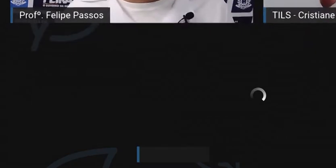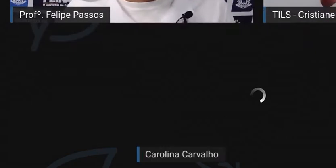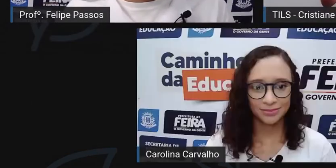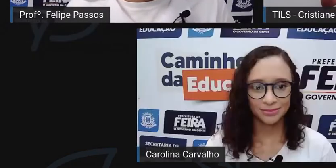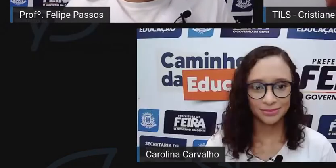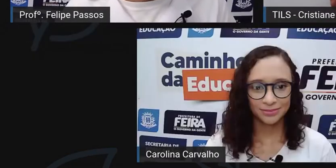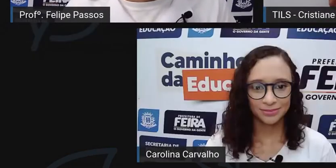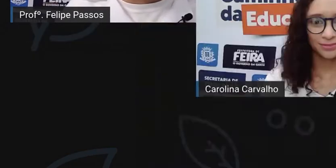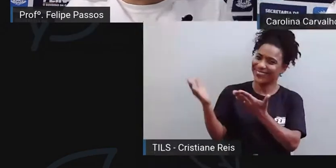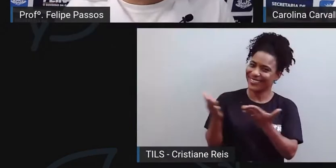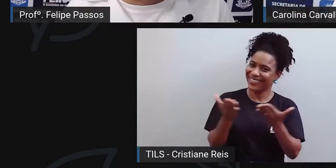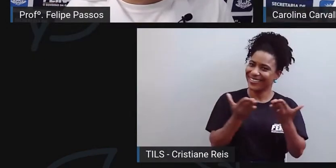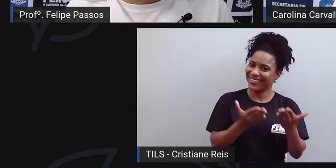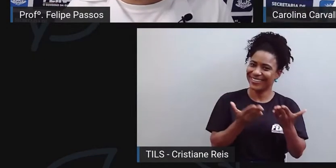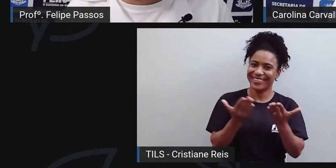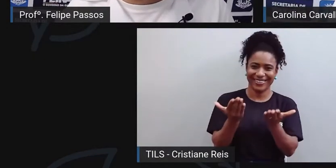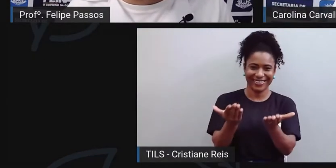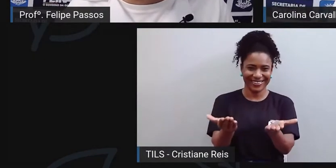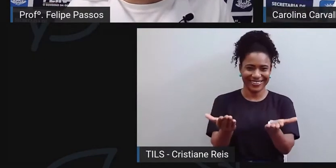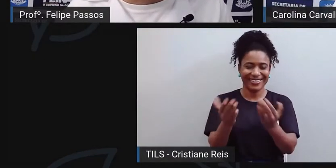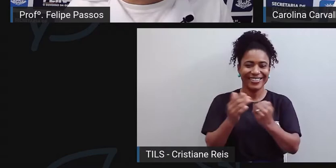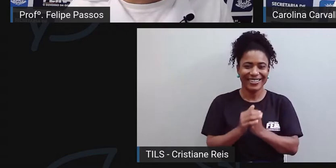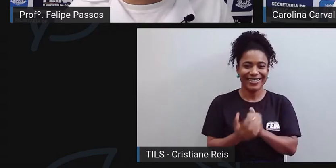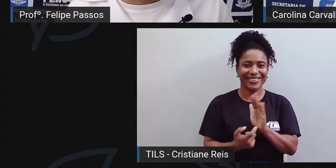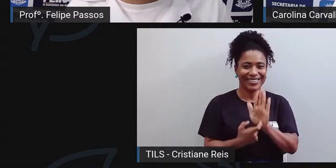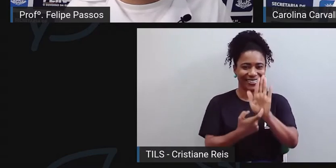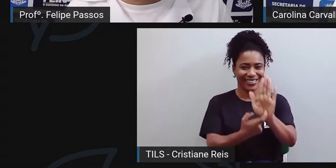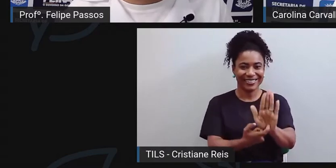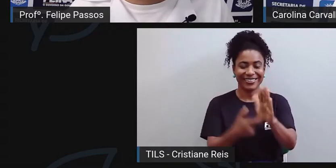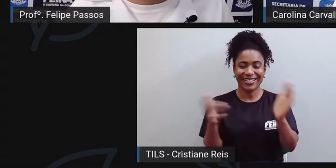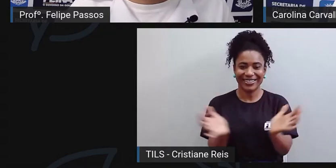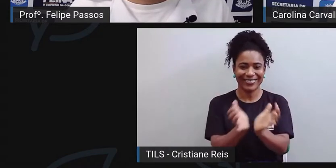bem-vinda, pode se apresentar para os nossos alunos do sexto ano.